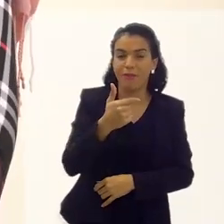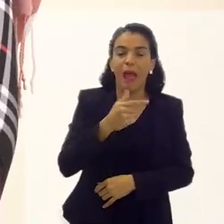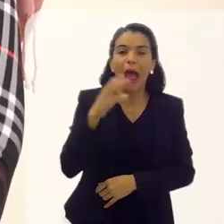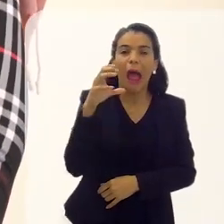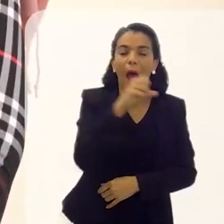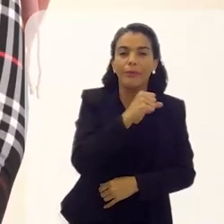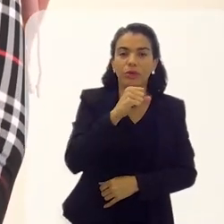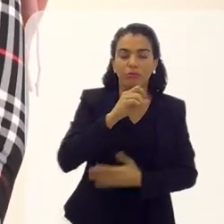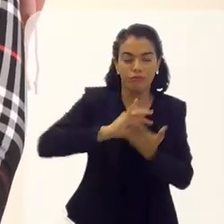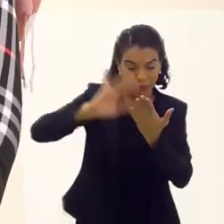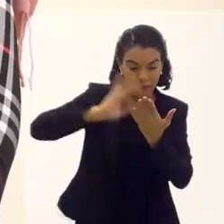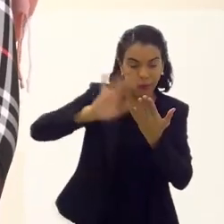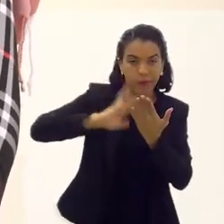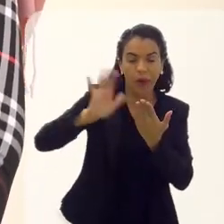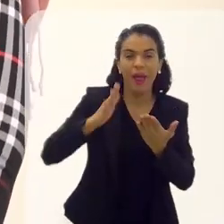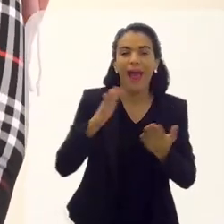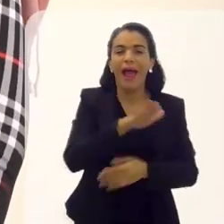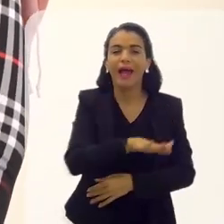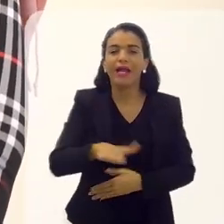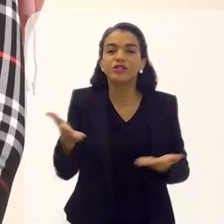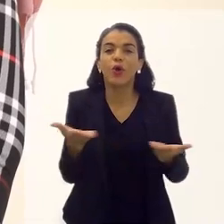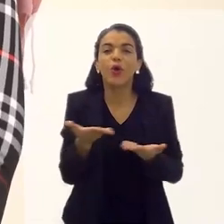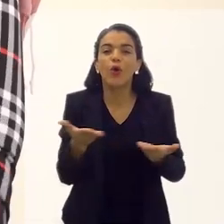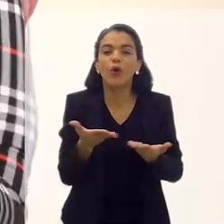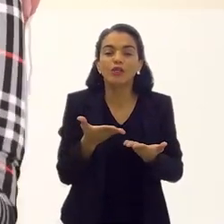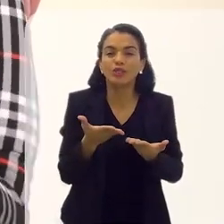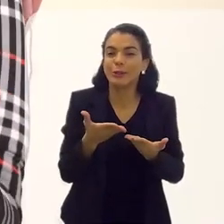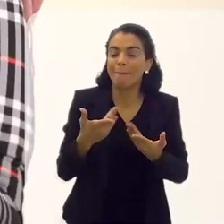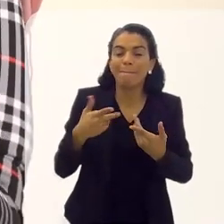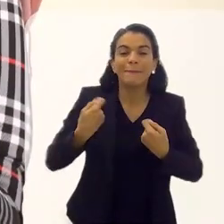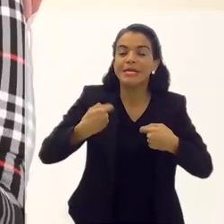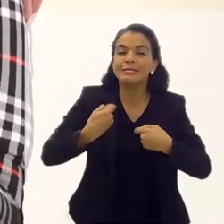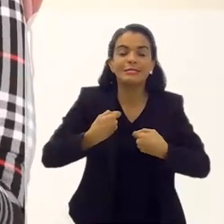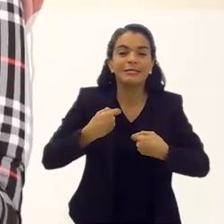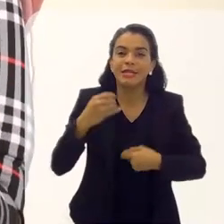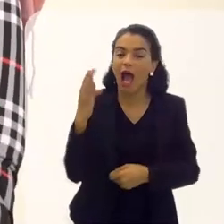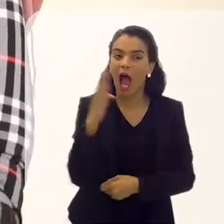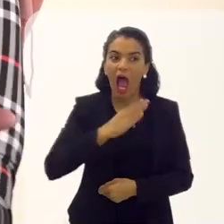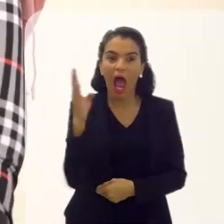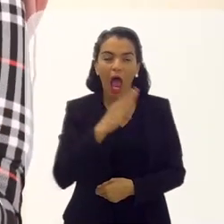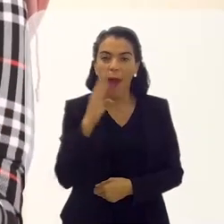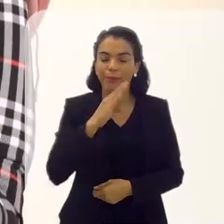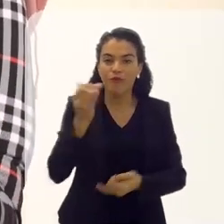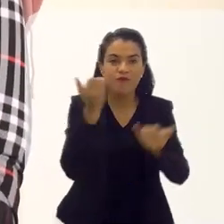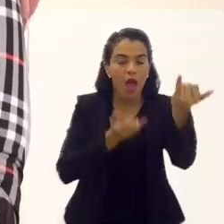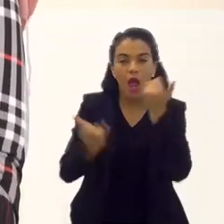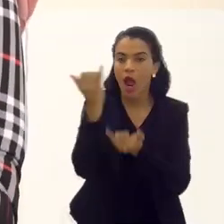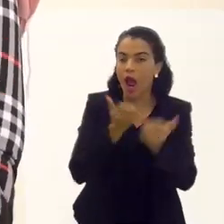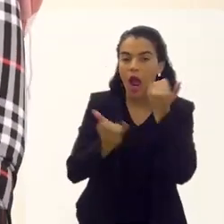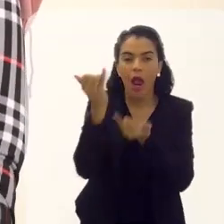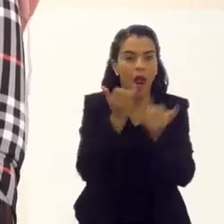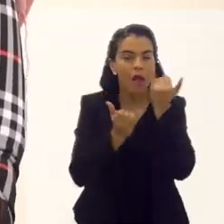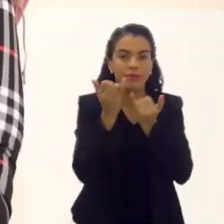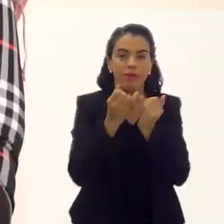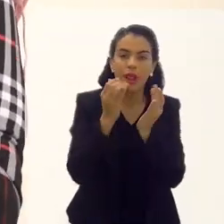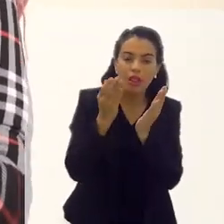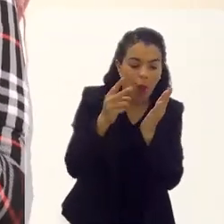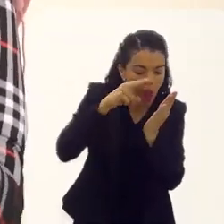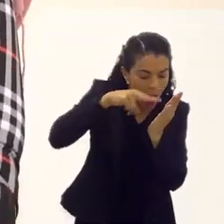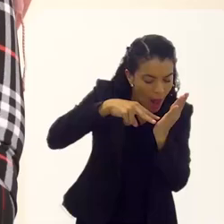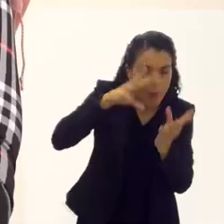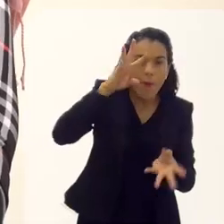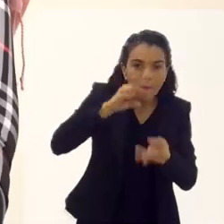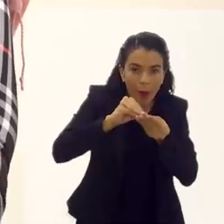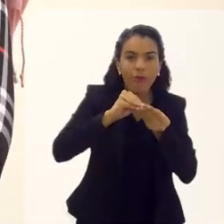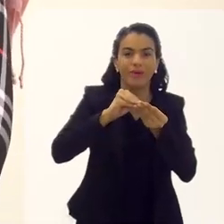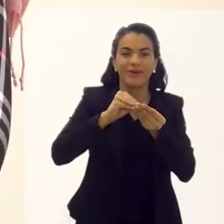Mas ela é muito rápida. Então, as nossas crianças de hoje, elas têm um acelerado muito grande. Então, não se prendem. Então, se